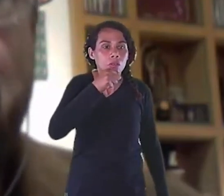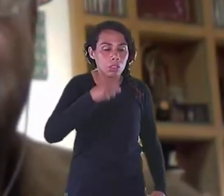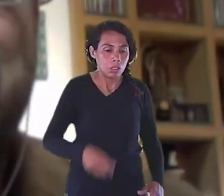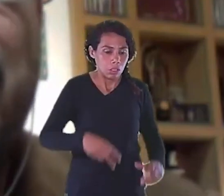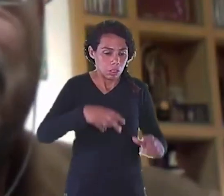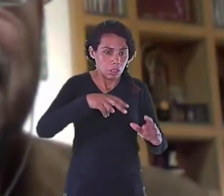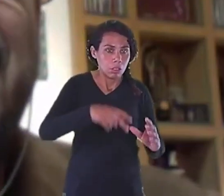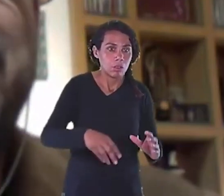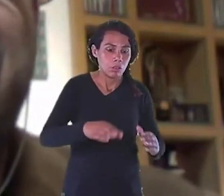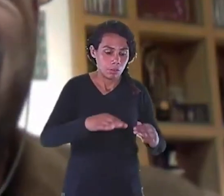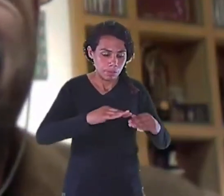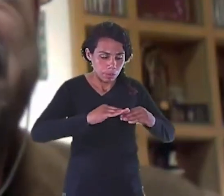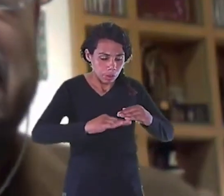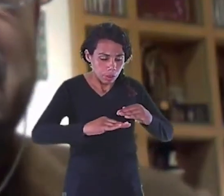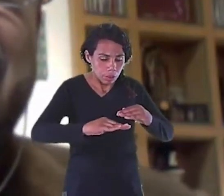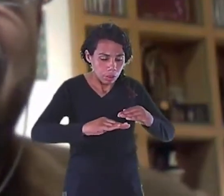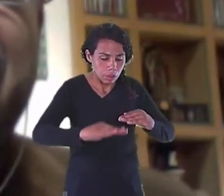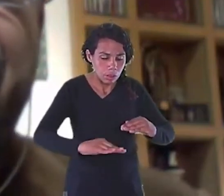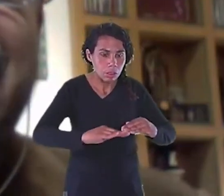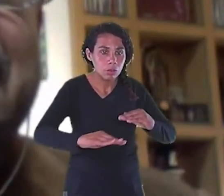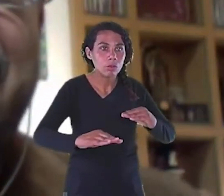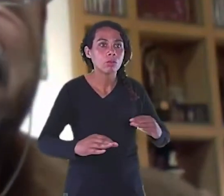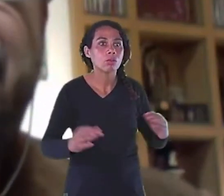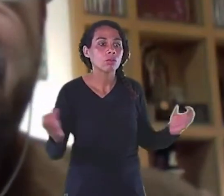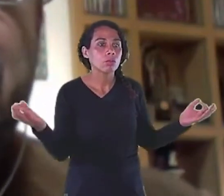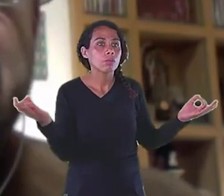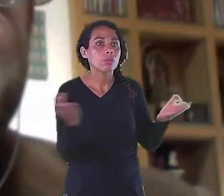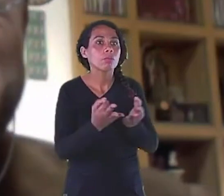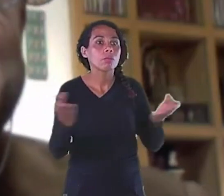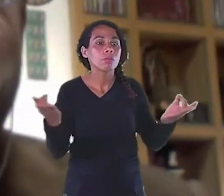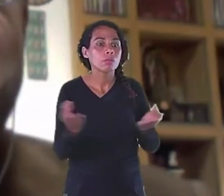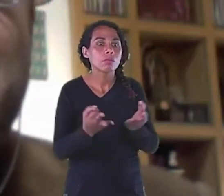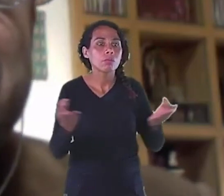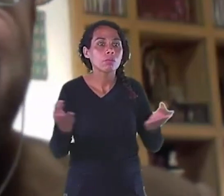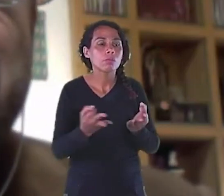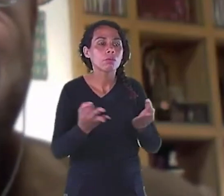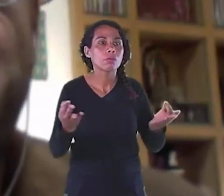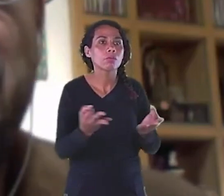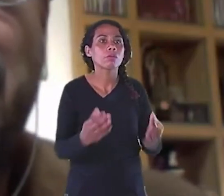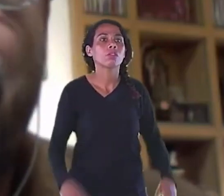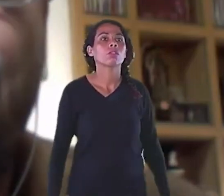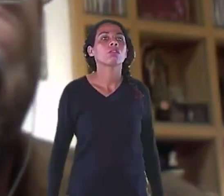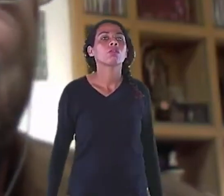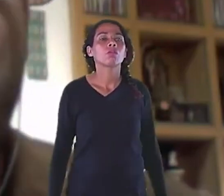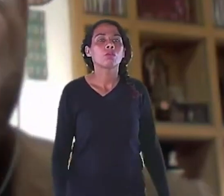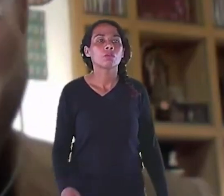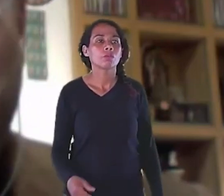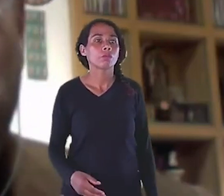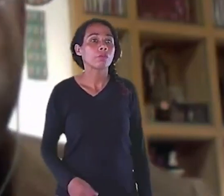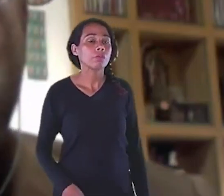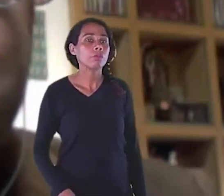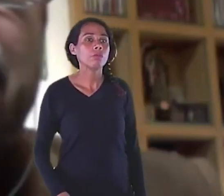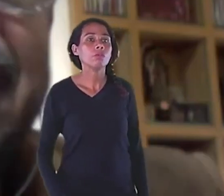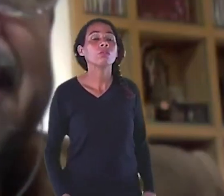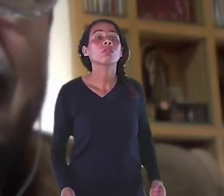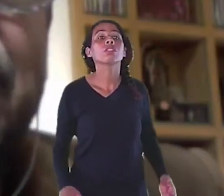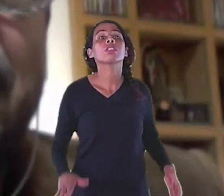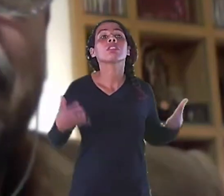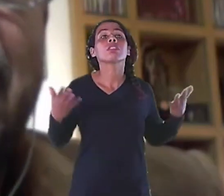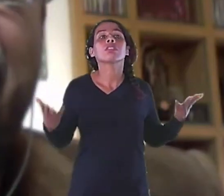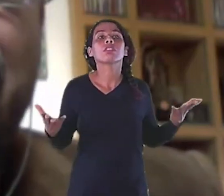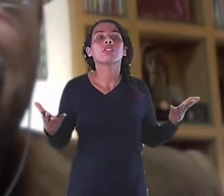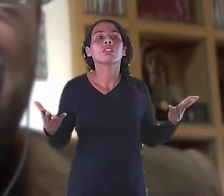Tinha faixas pelo chão Que indicavam Se você ia Fazer transfer Se você ia sair Se você ia Para algum outro local Em cores